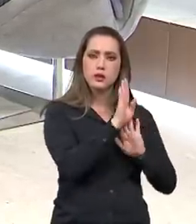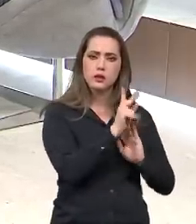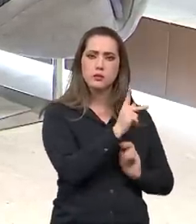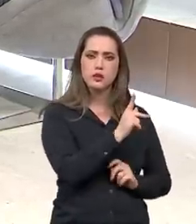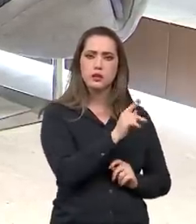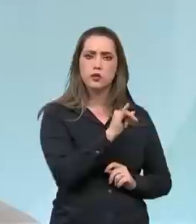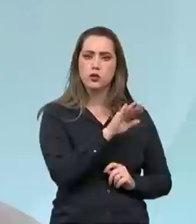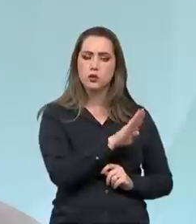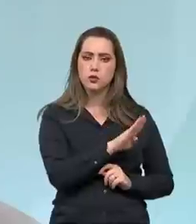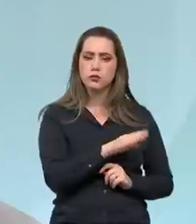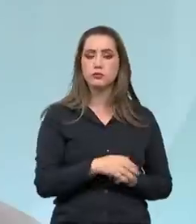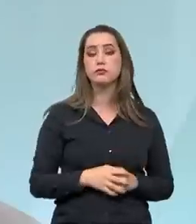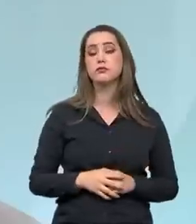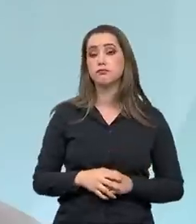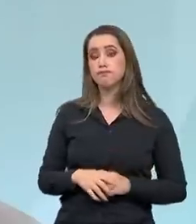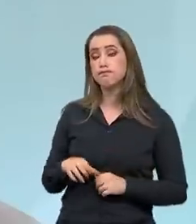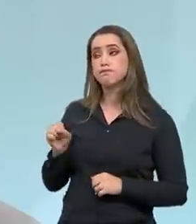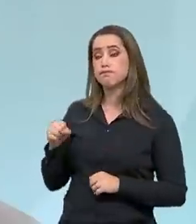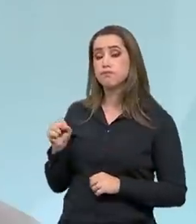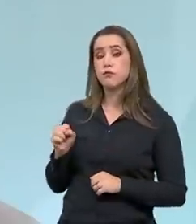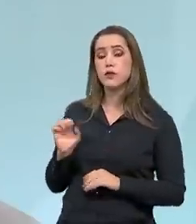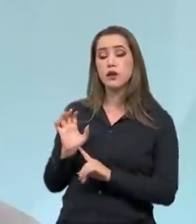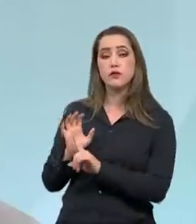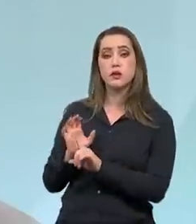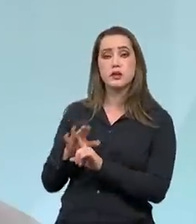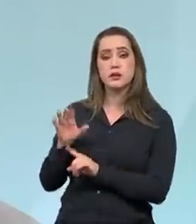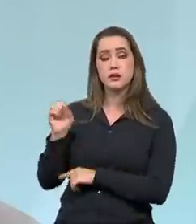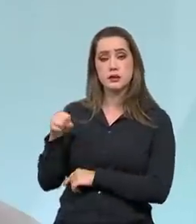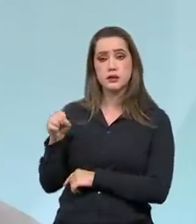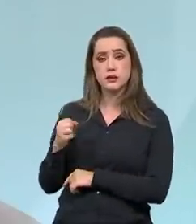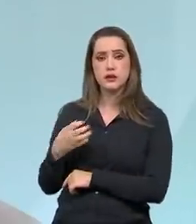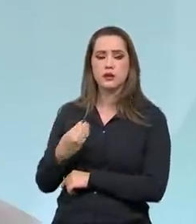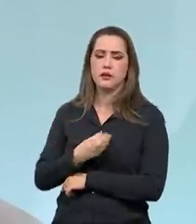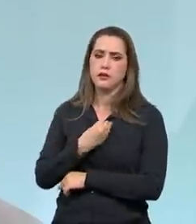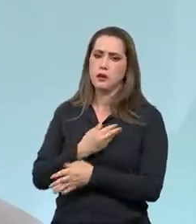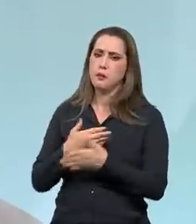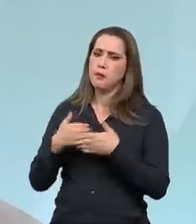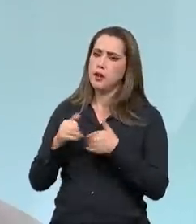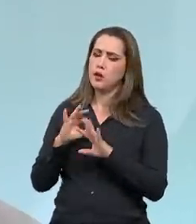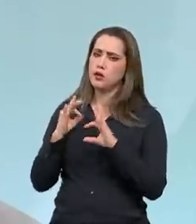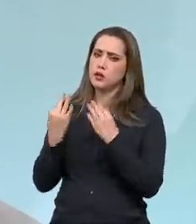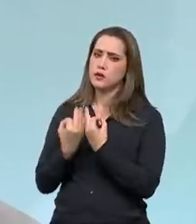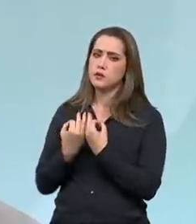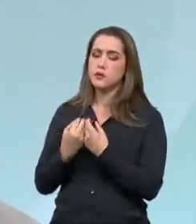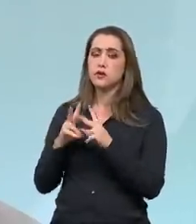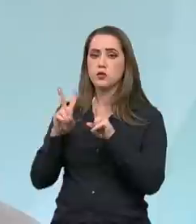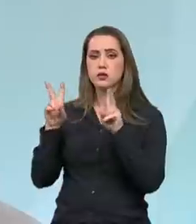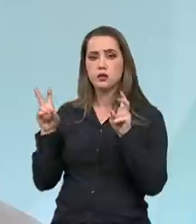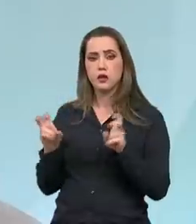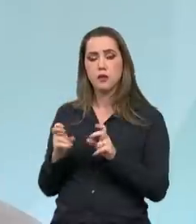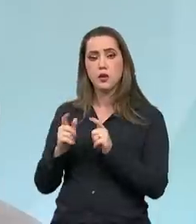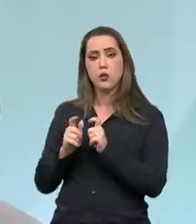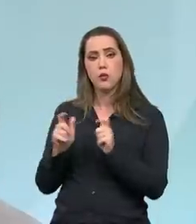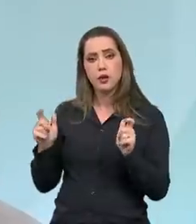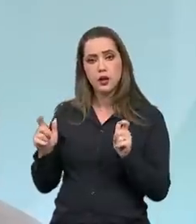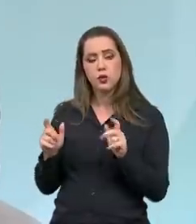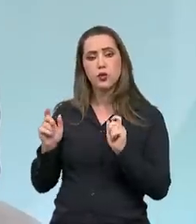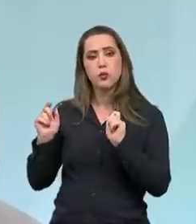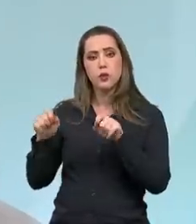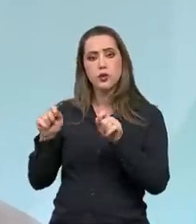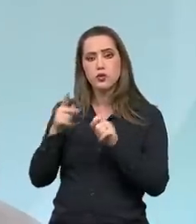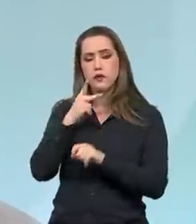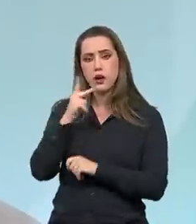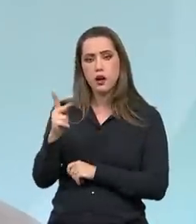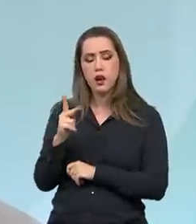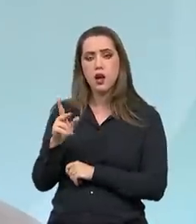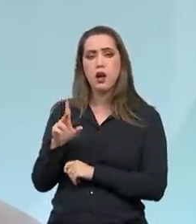PIB? Certamente, um impacto direto no bem-estar das famílias. Quando se fala do aumento, se fala muito do aumento nominal.